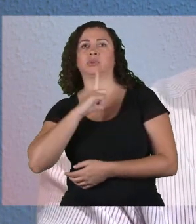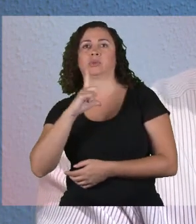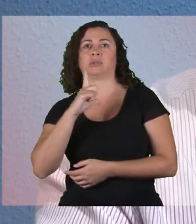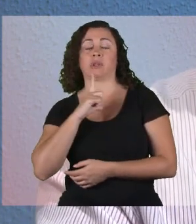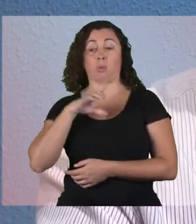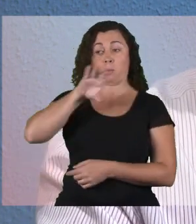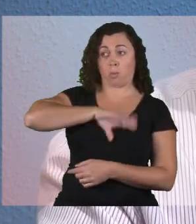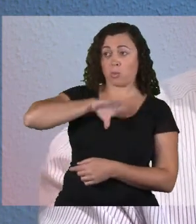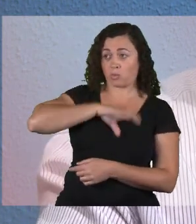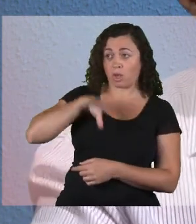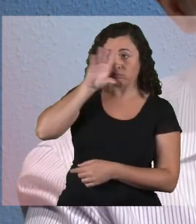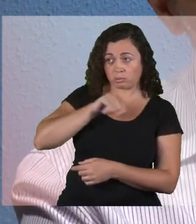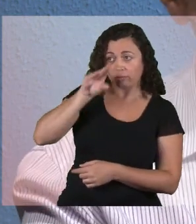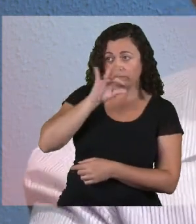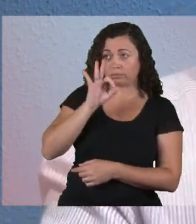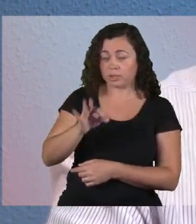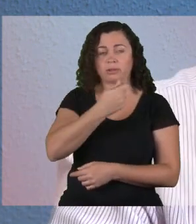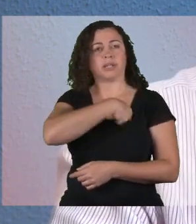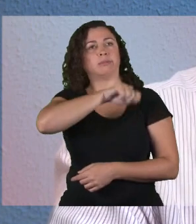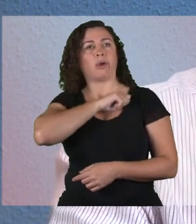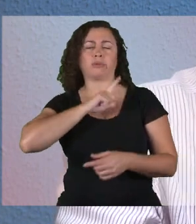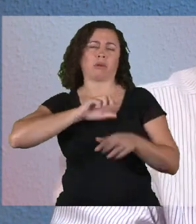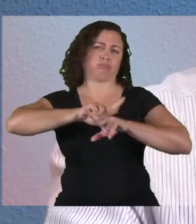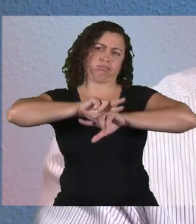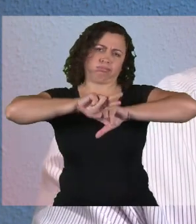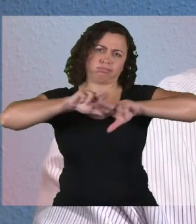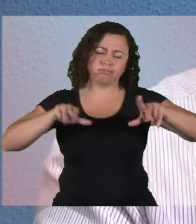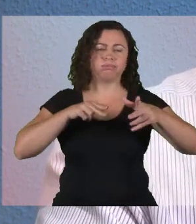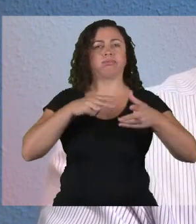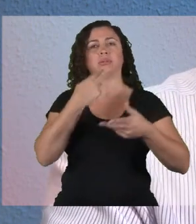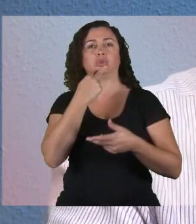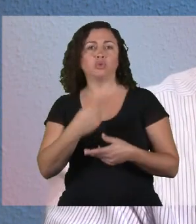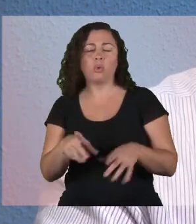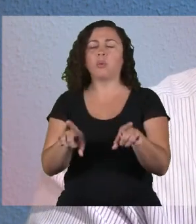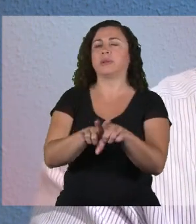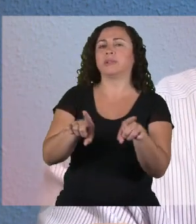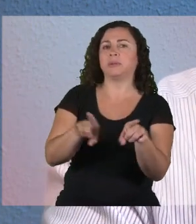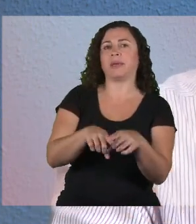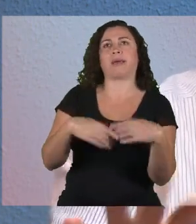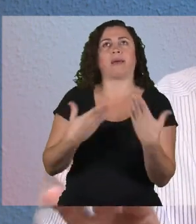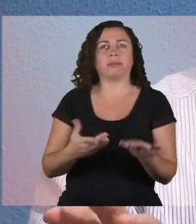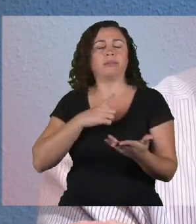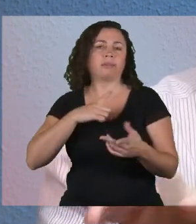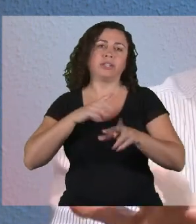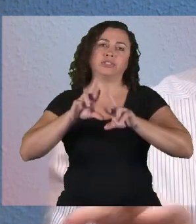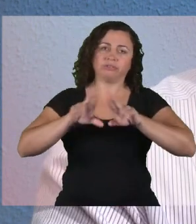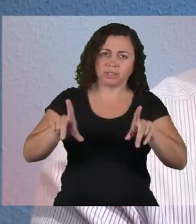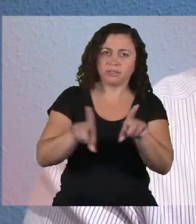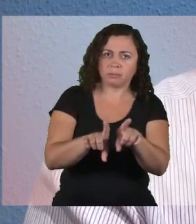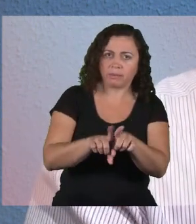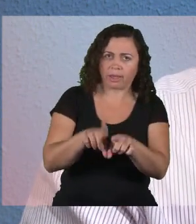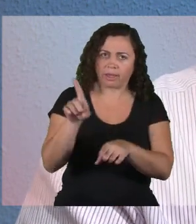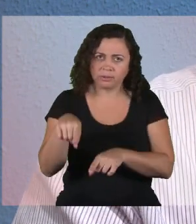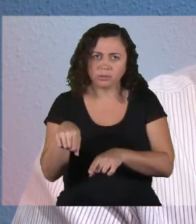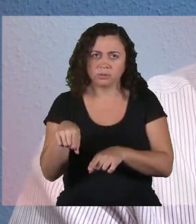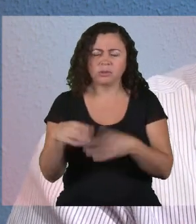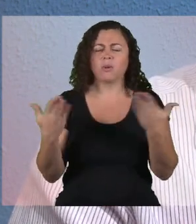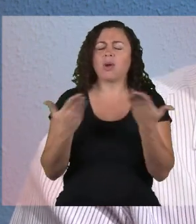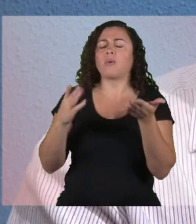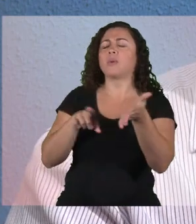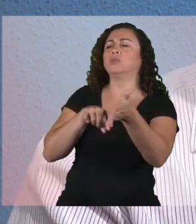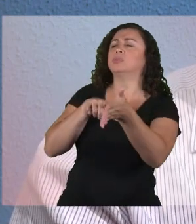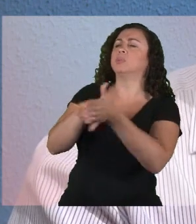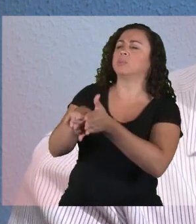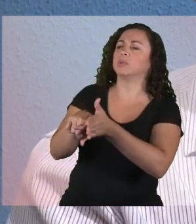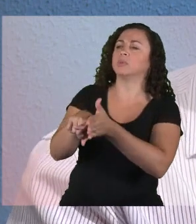Brasil, então tem o português, no caso da Espanha tem diversos idiomas falados lá, então haverá diferenças. Então,